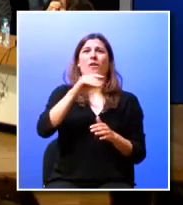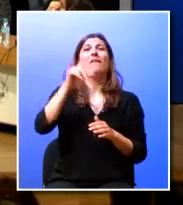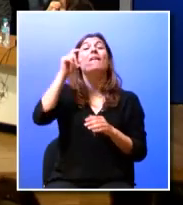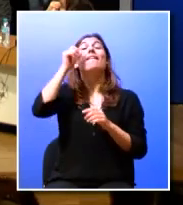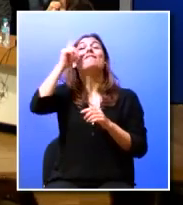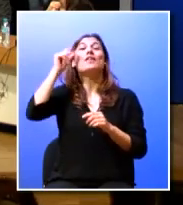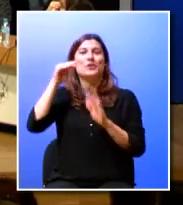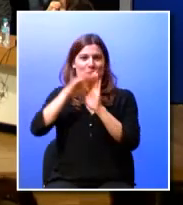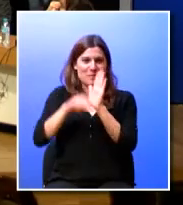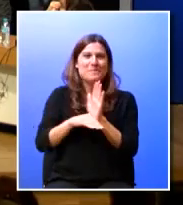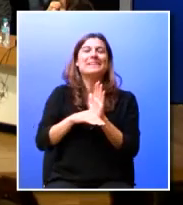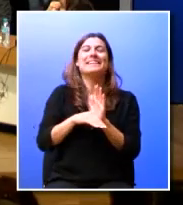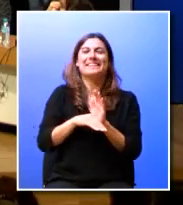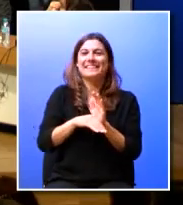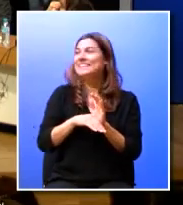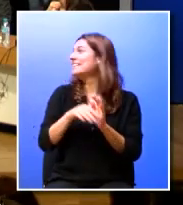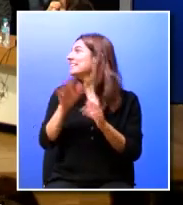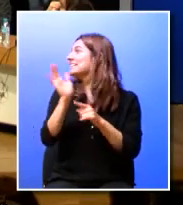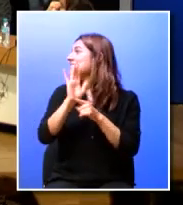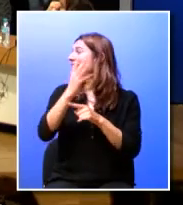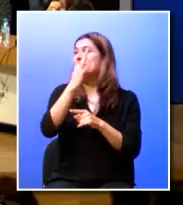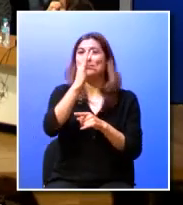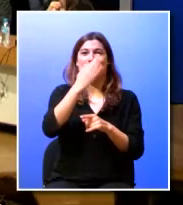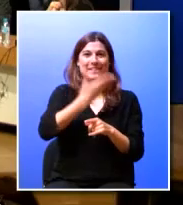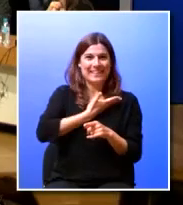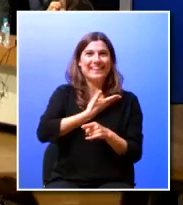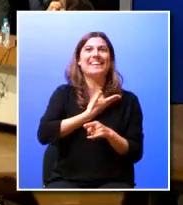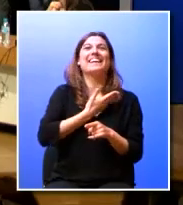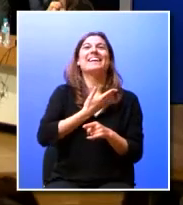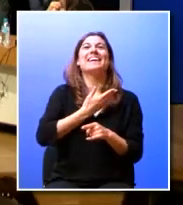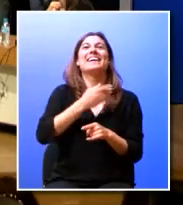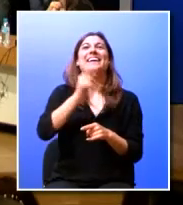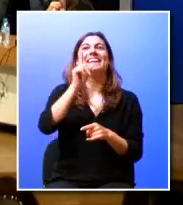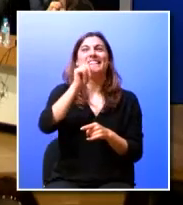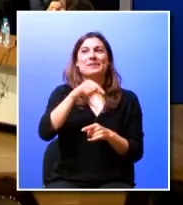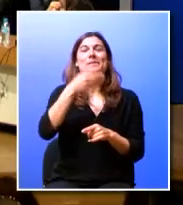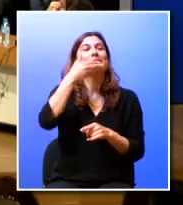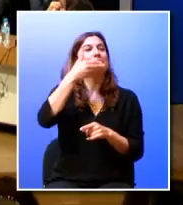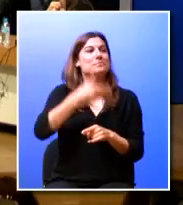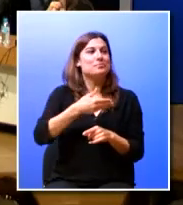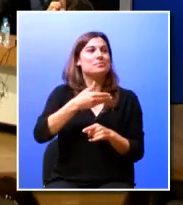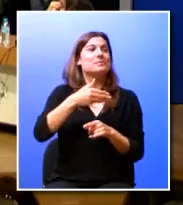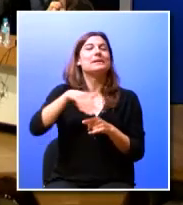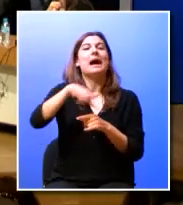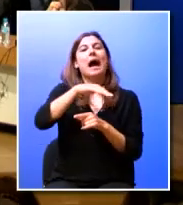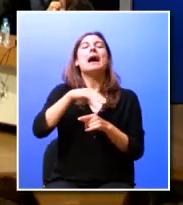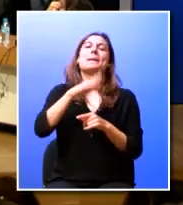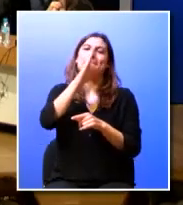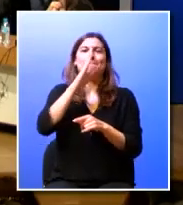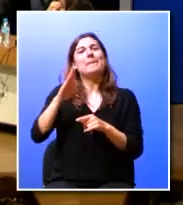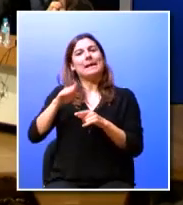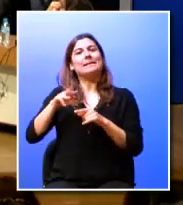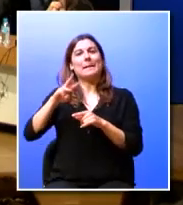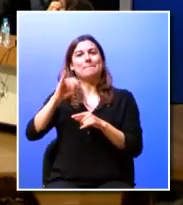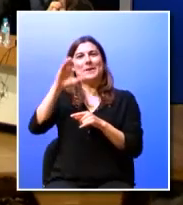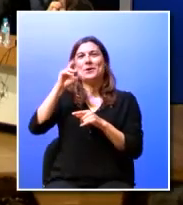3D Studio Max Cinema 4D e também tenho experiência na ótica de utilizador de Microsoft